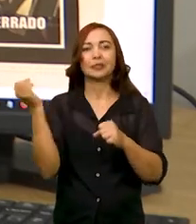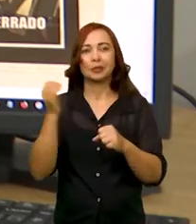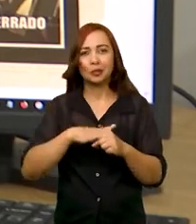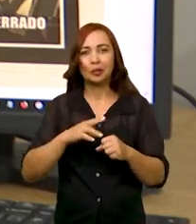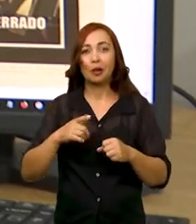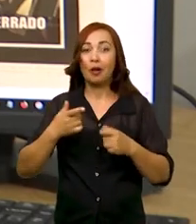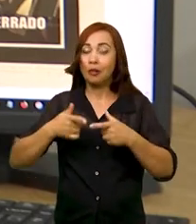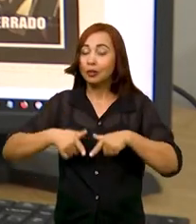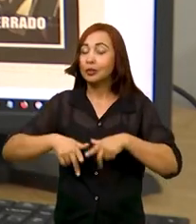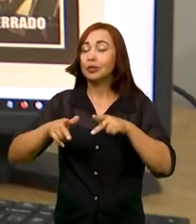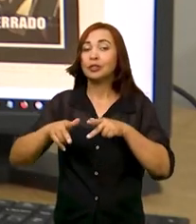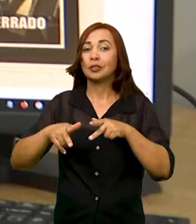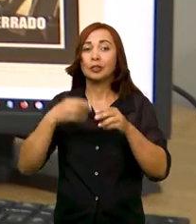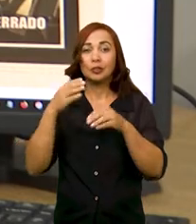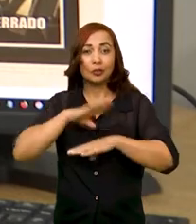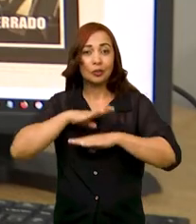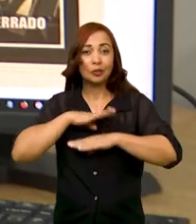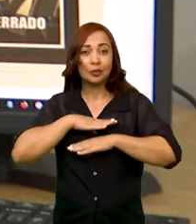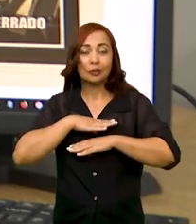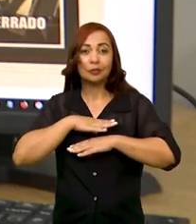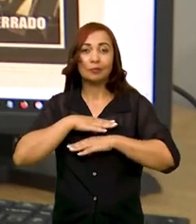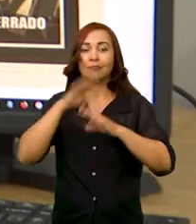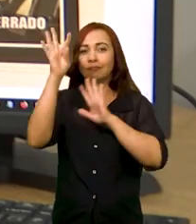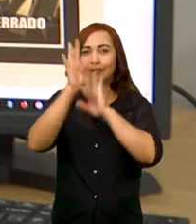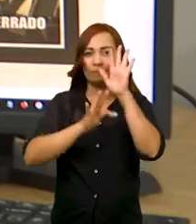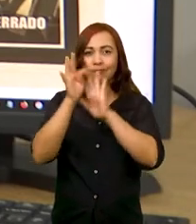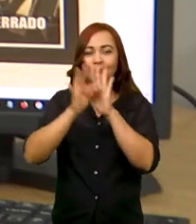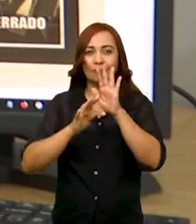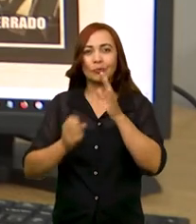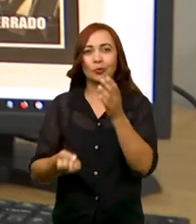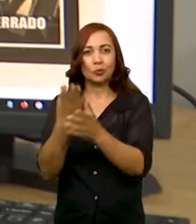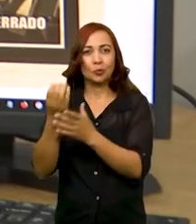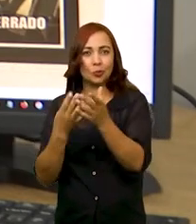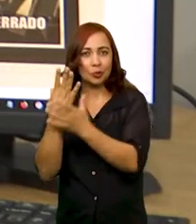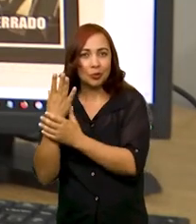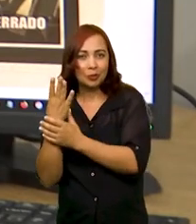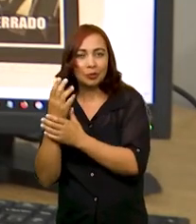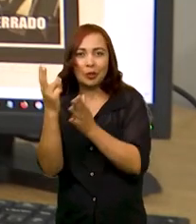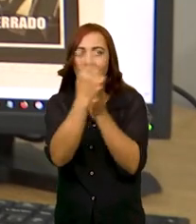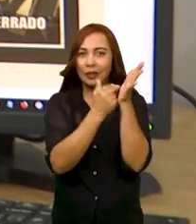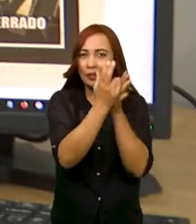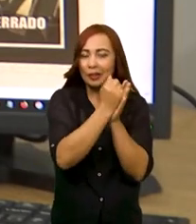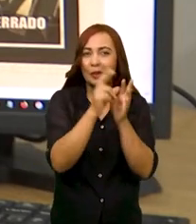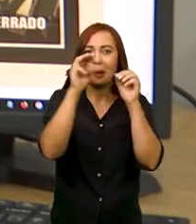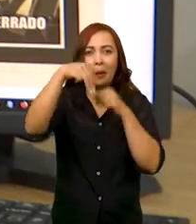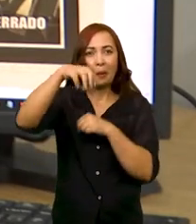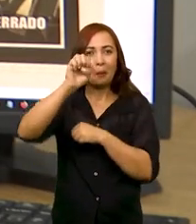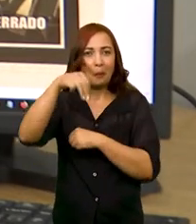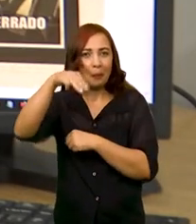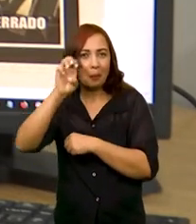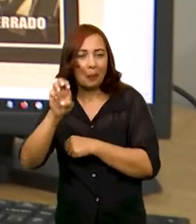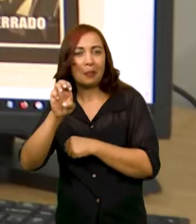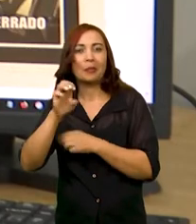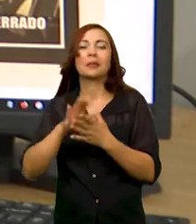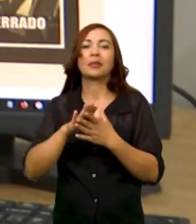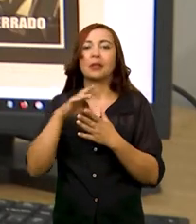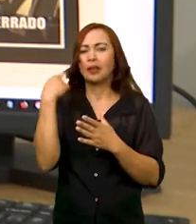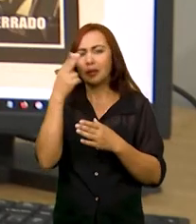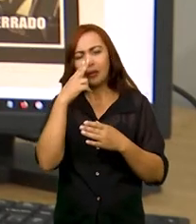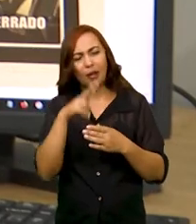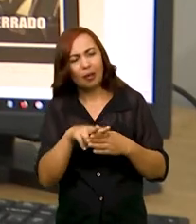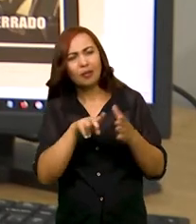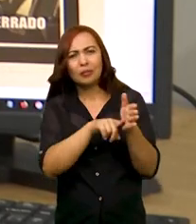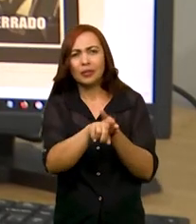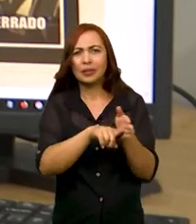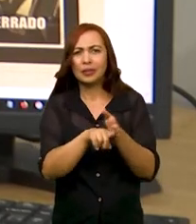gêneros textuais vêm surgindo, como os memes. E na nossa pesquisa, nós analisamos como esses